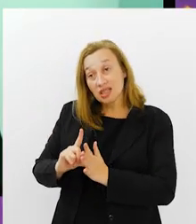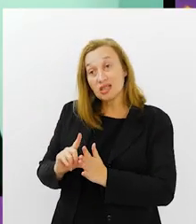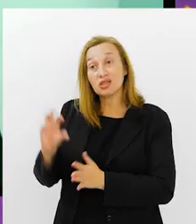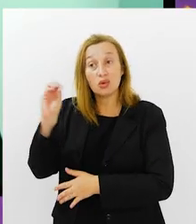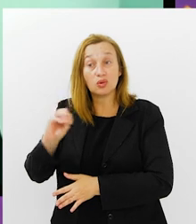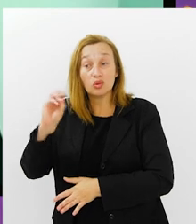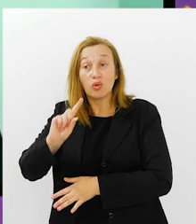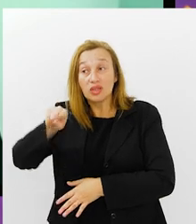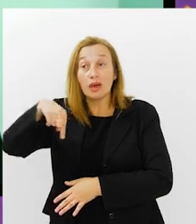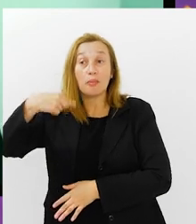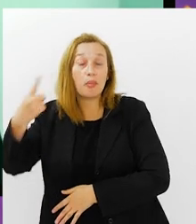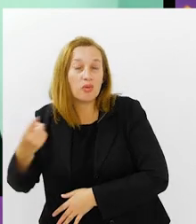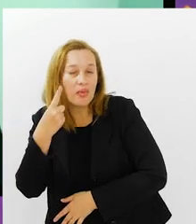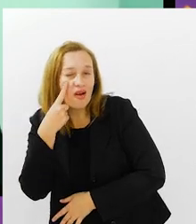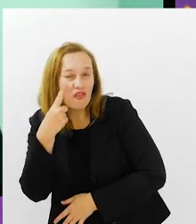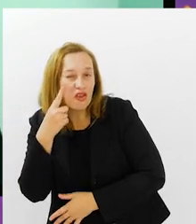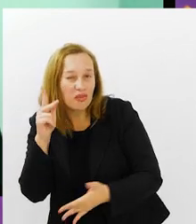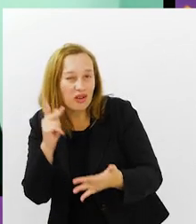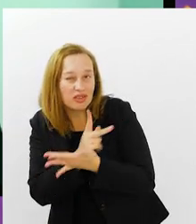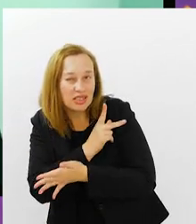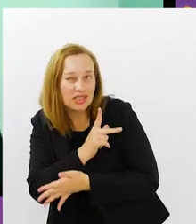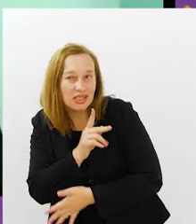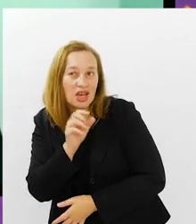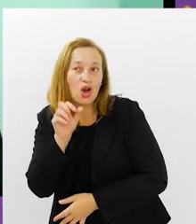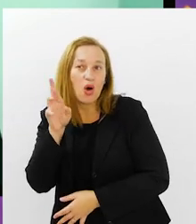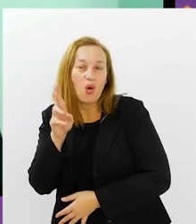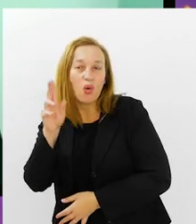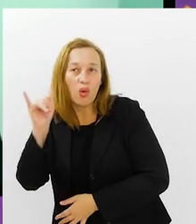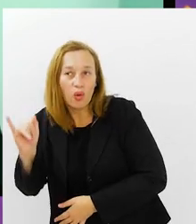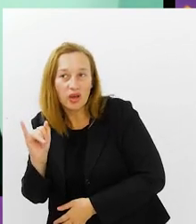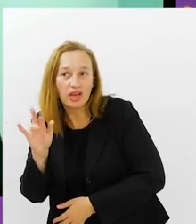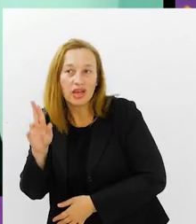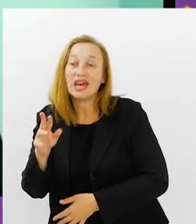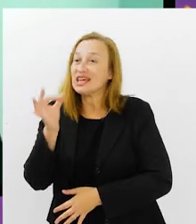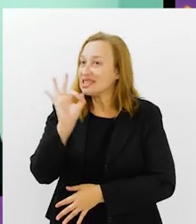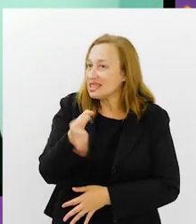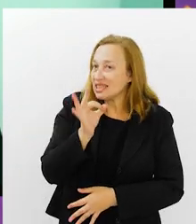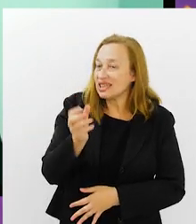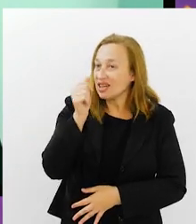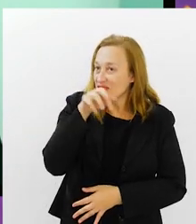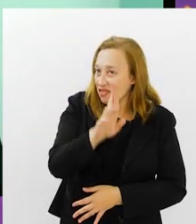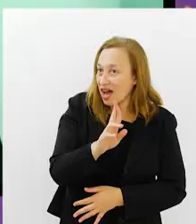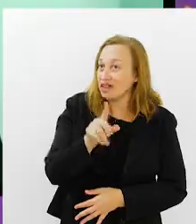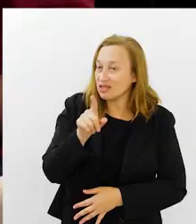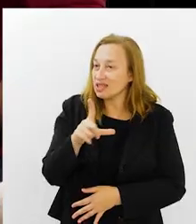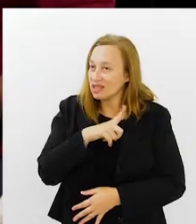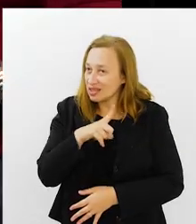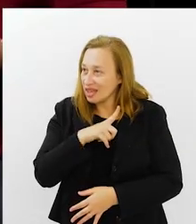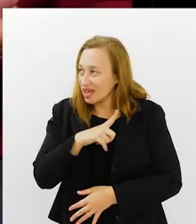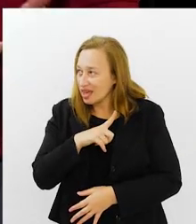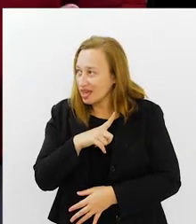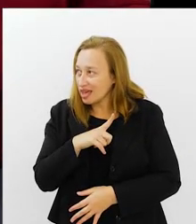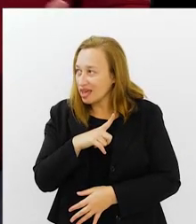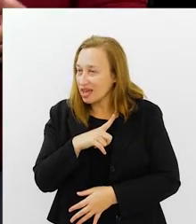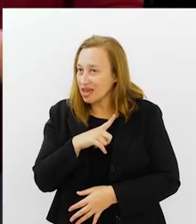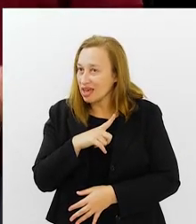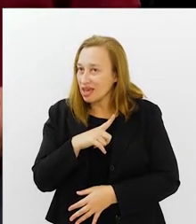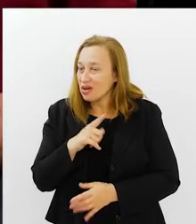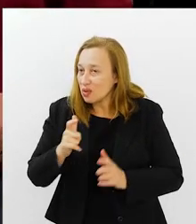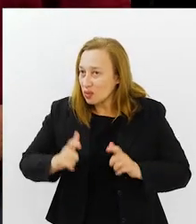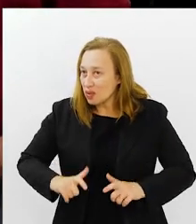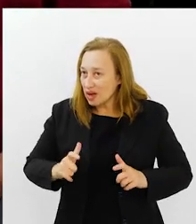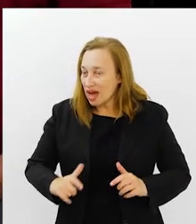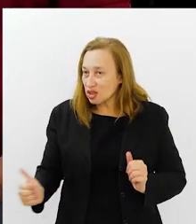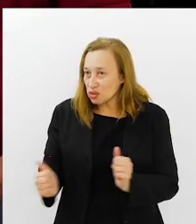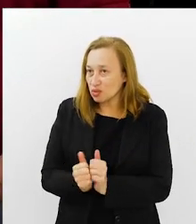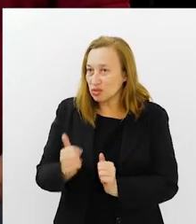Ou antes dessa rodada em outubro, ou depois da rodada para ver o que vai acontecer, Rui. Com certeza. Wagner Menezes, você tem